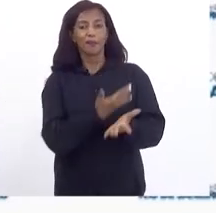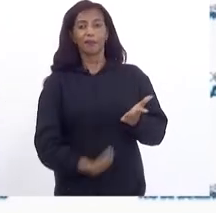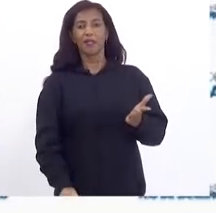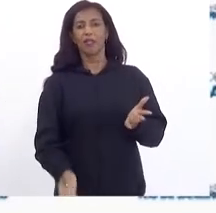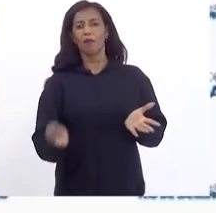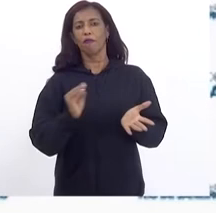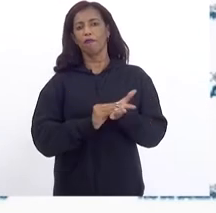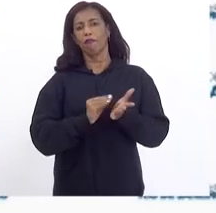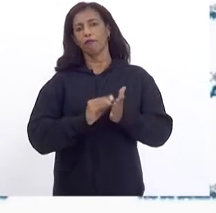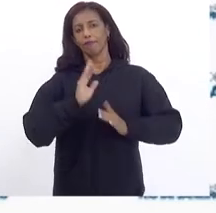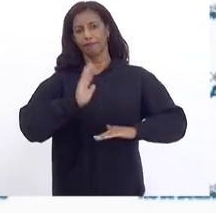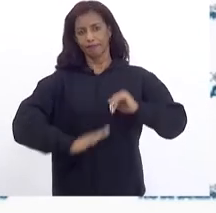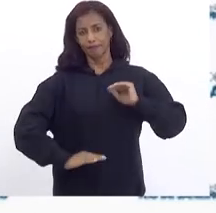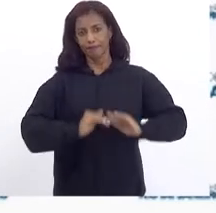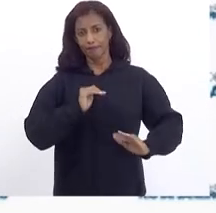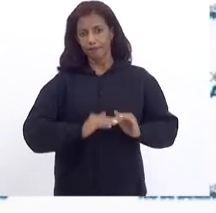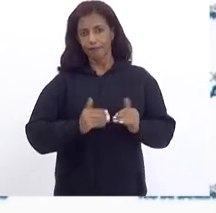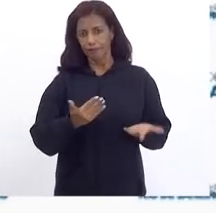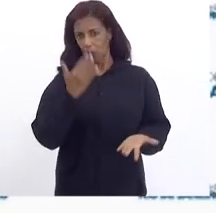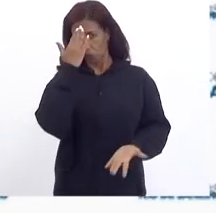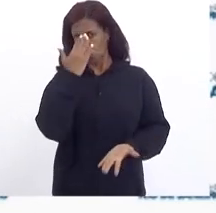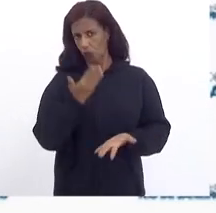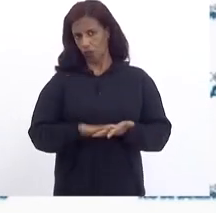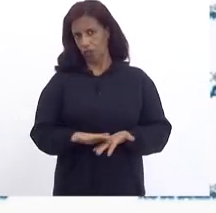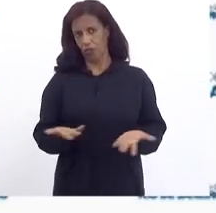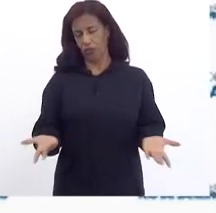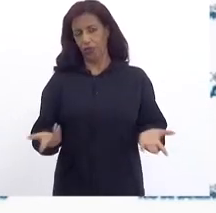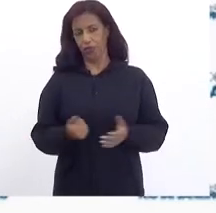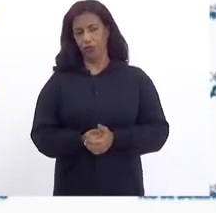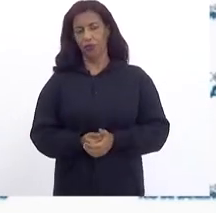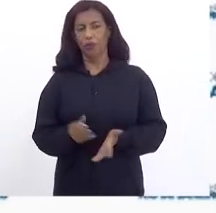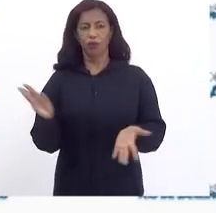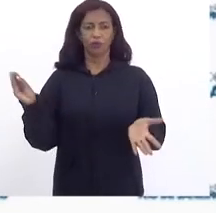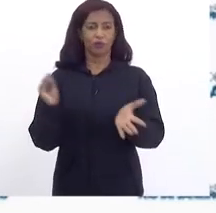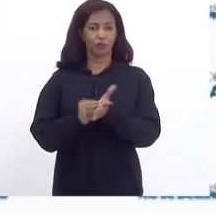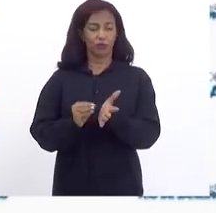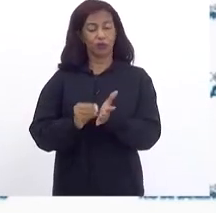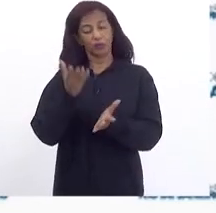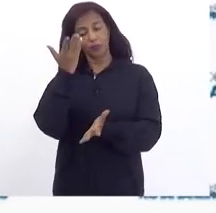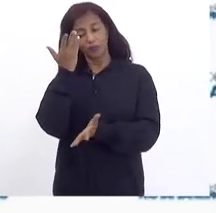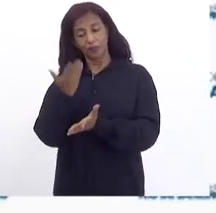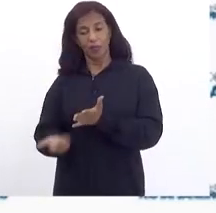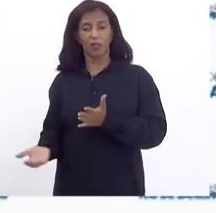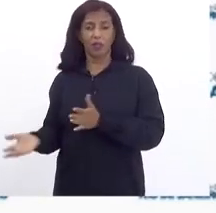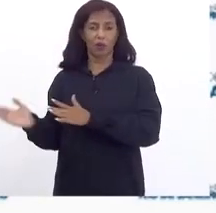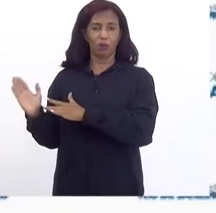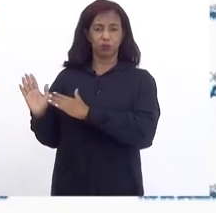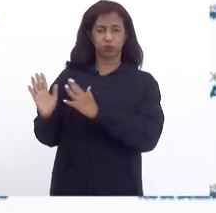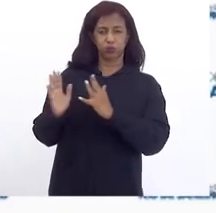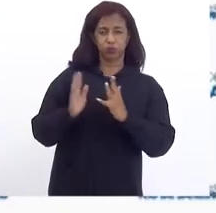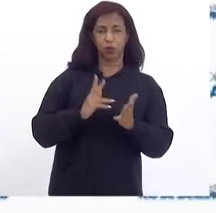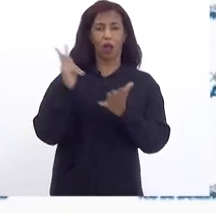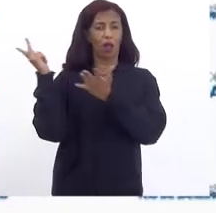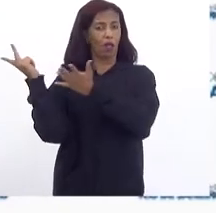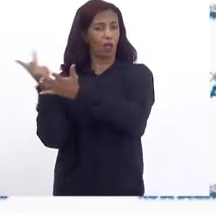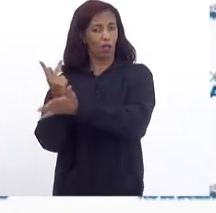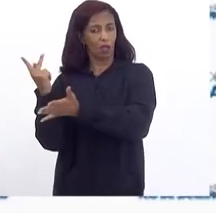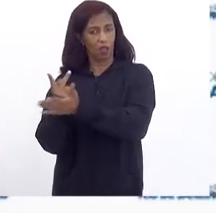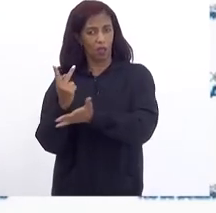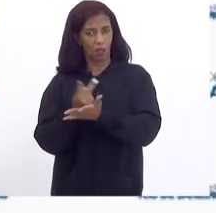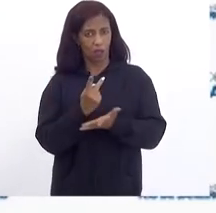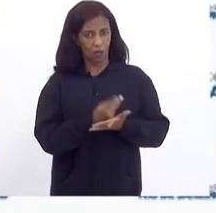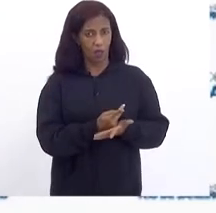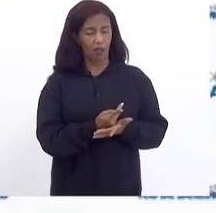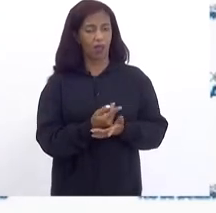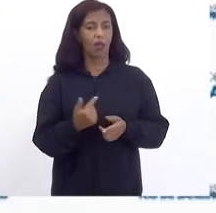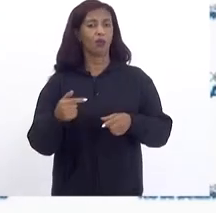incompetência Eu não acredito Que foi incompetência Acho que nós Perdemos ao longo Existiram erros Por parte